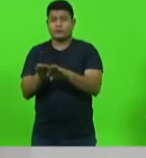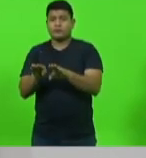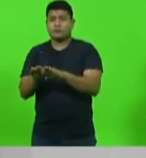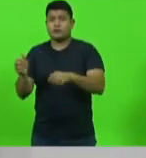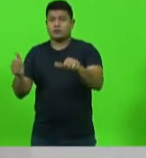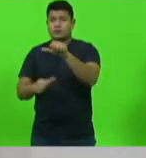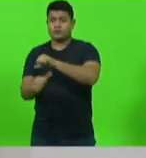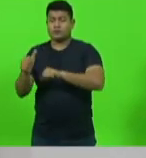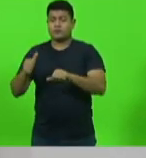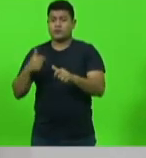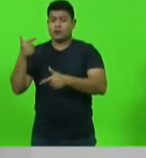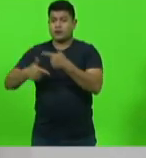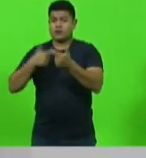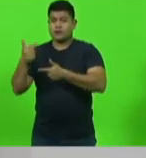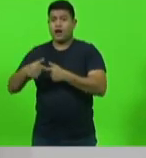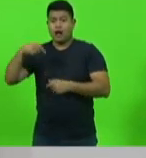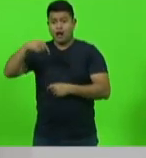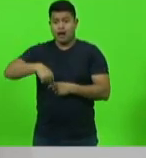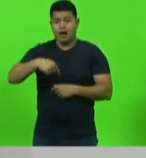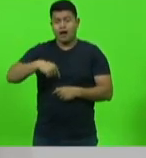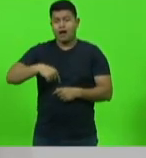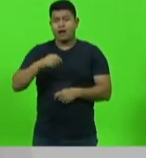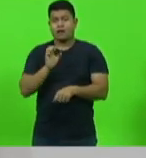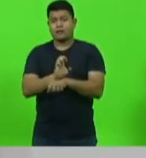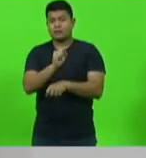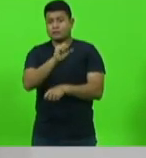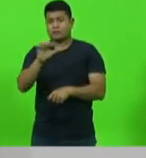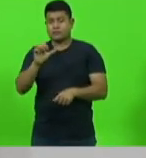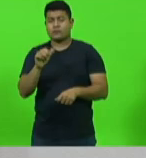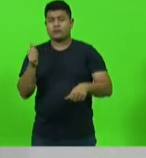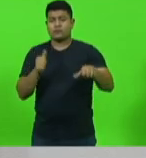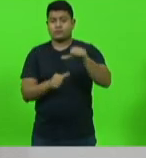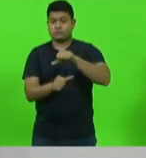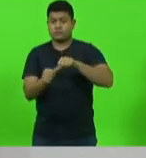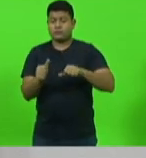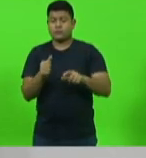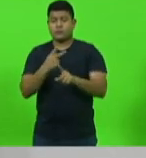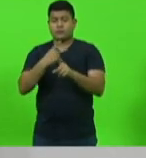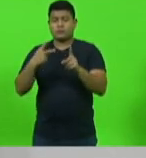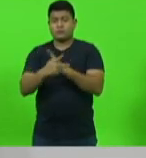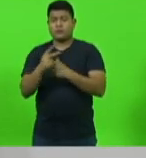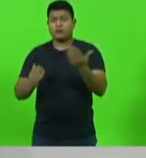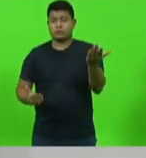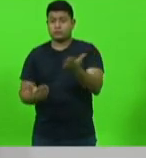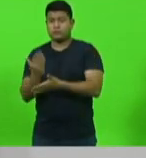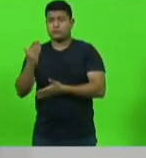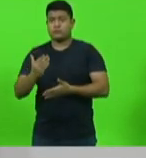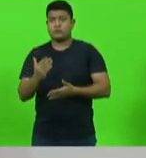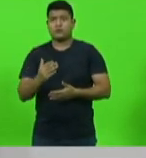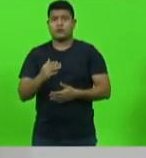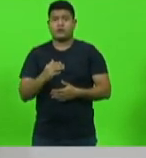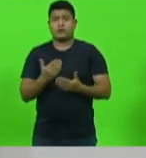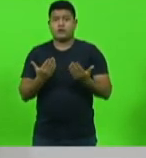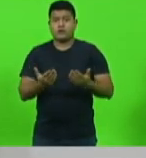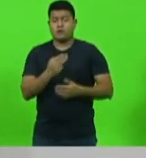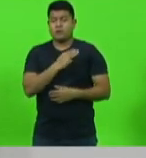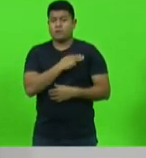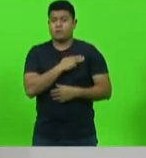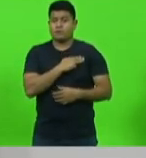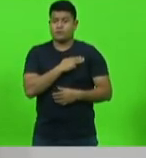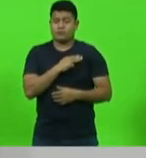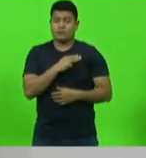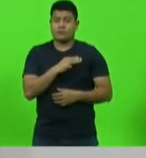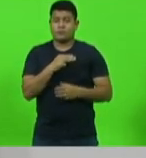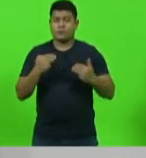aprovou uma reforma da Previdência. Em sete anos, o Ministério da Saúde, o INSS, o IBGE